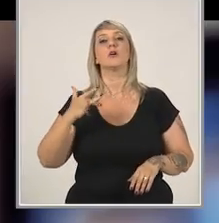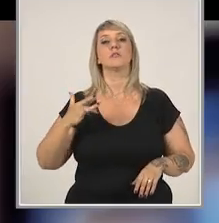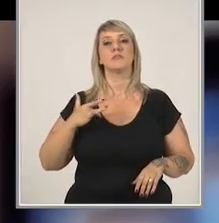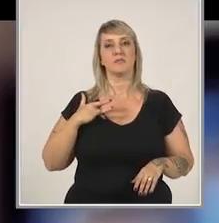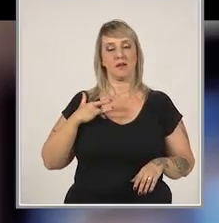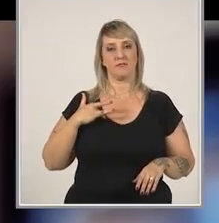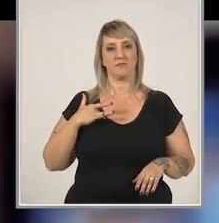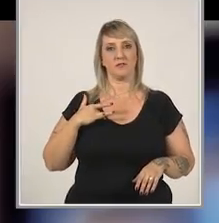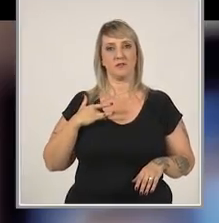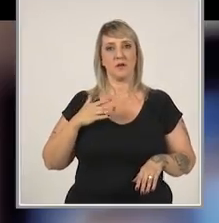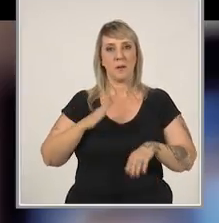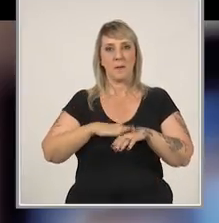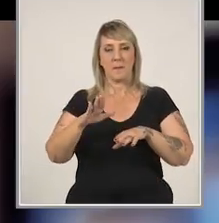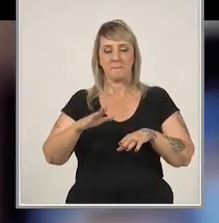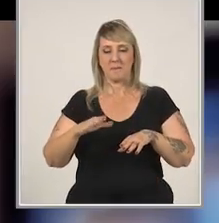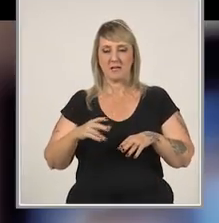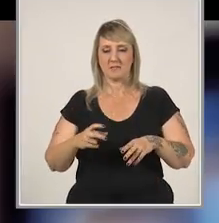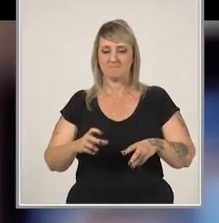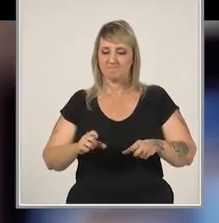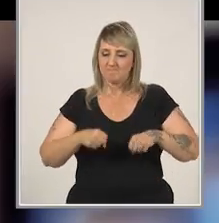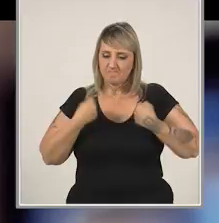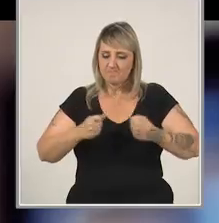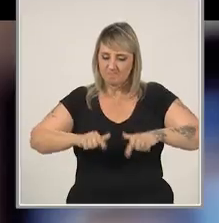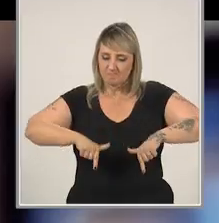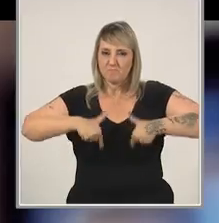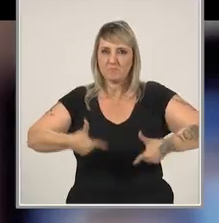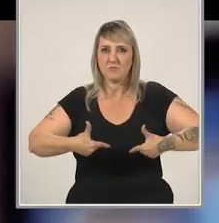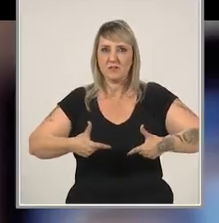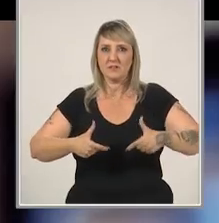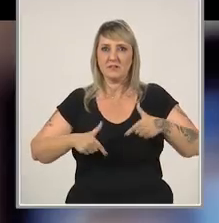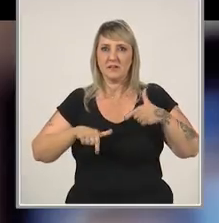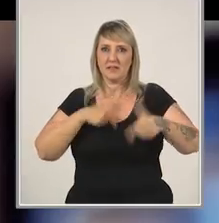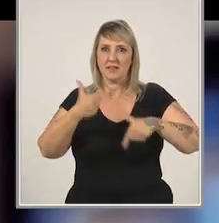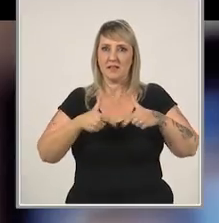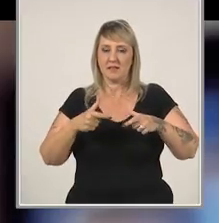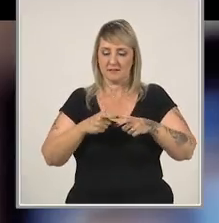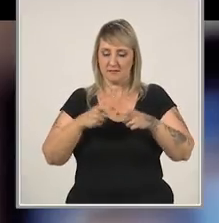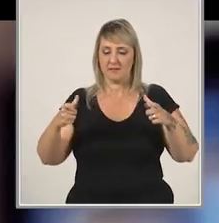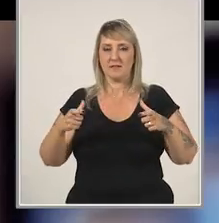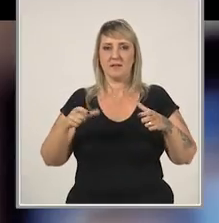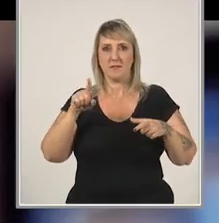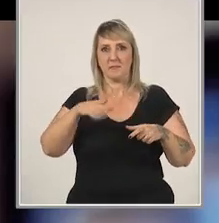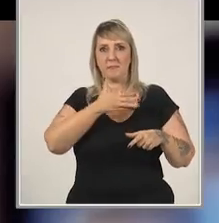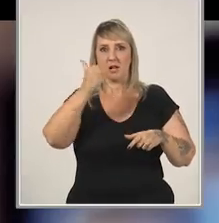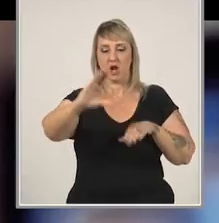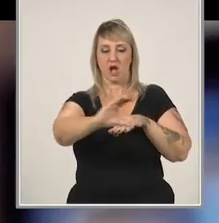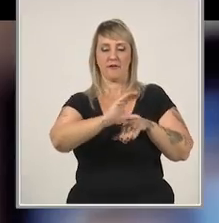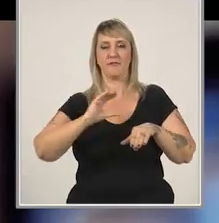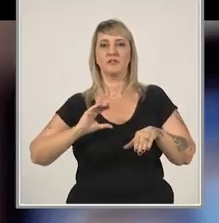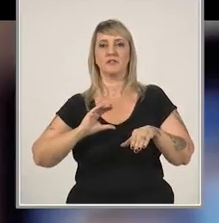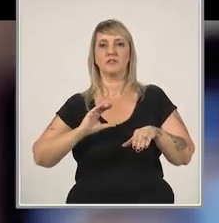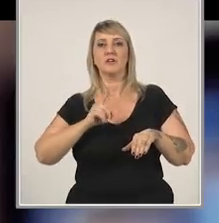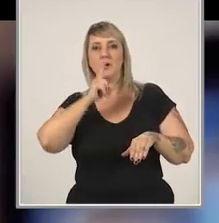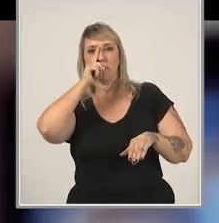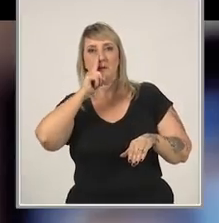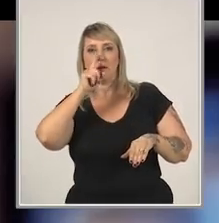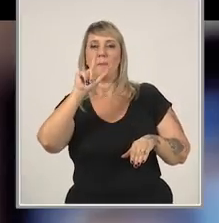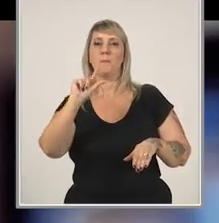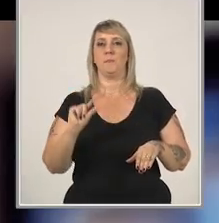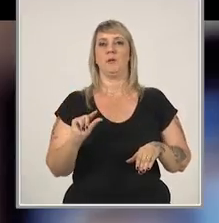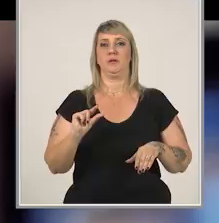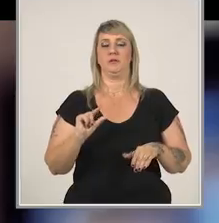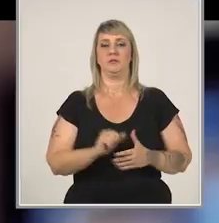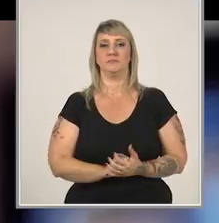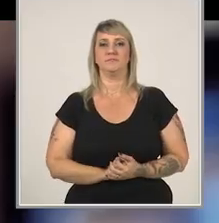saudável o mercado, quanto mais consolidado esse mercado e essa startup inserida, melhor é para o investidor. O risco,